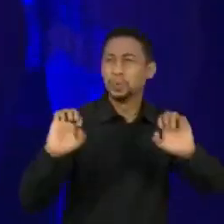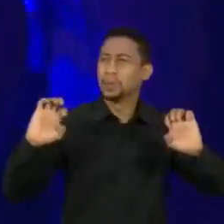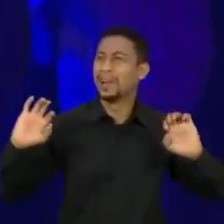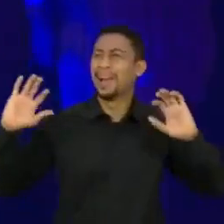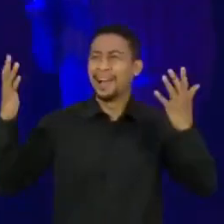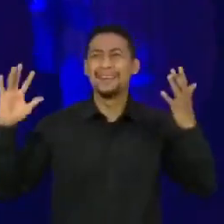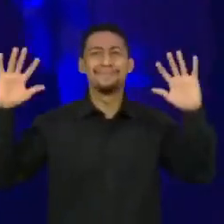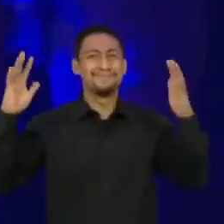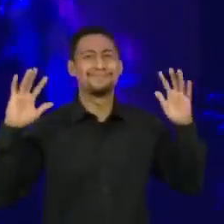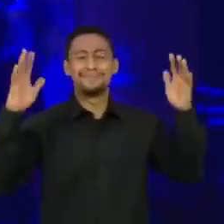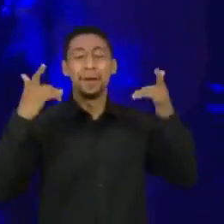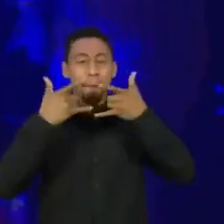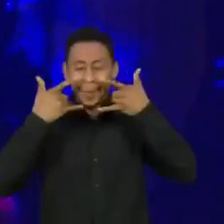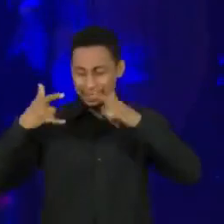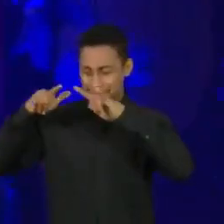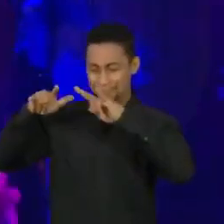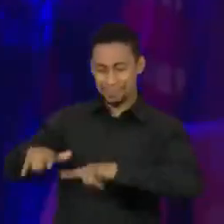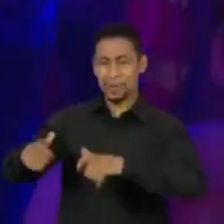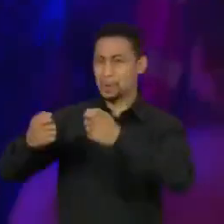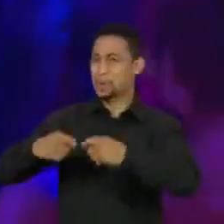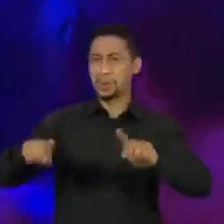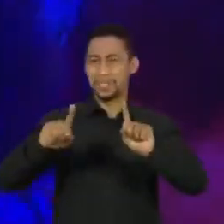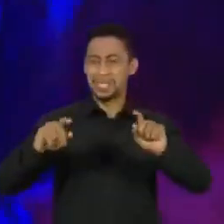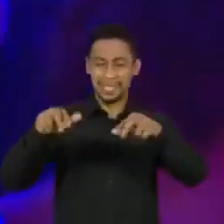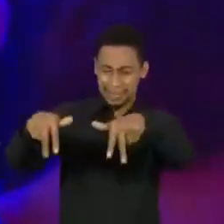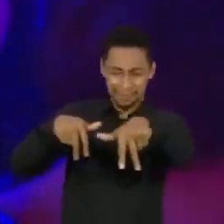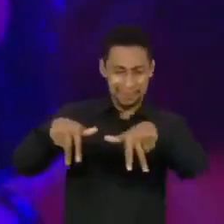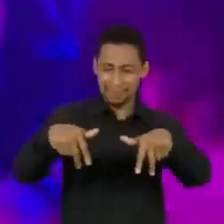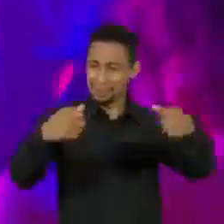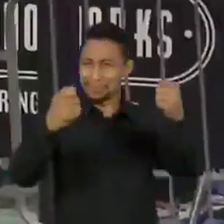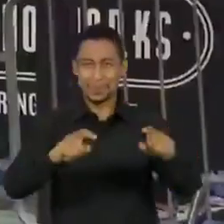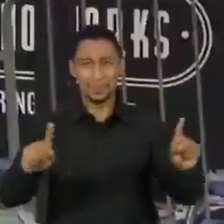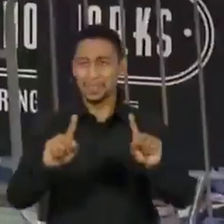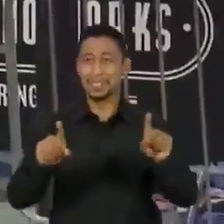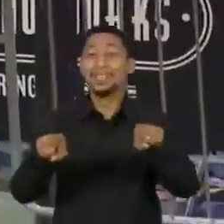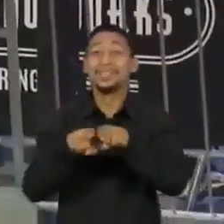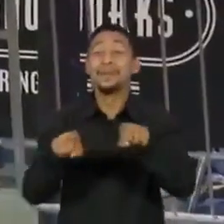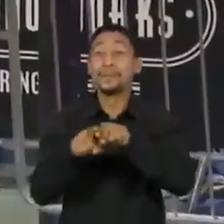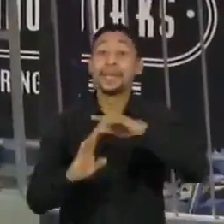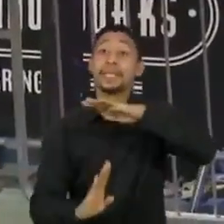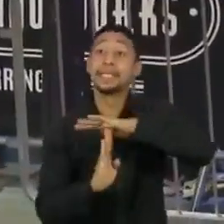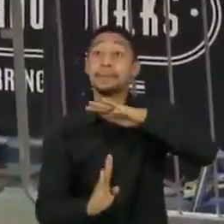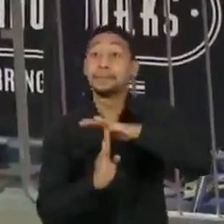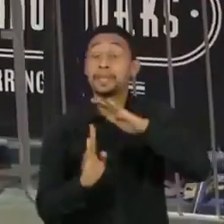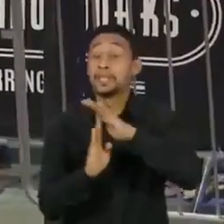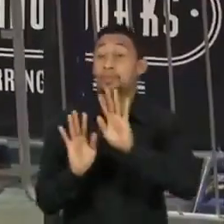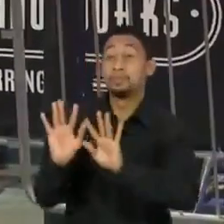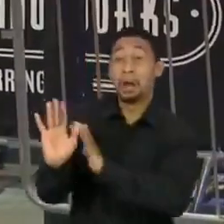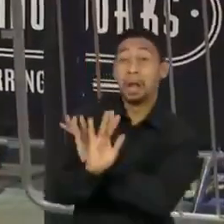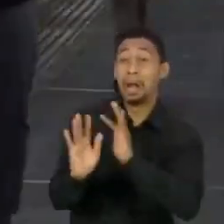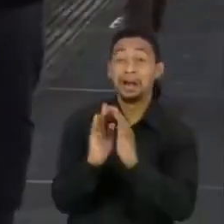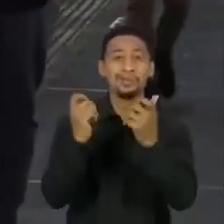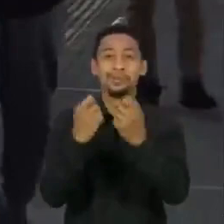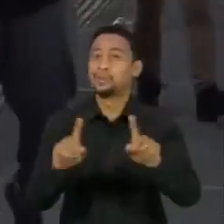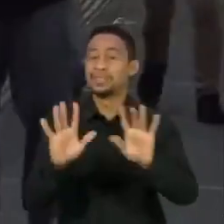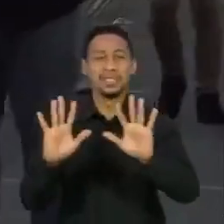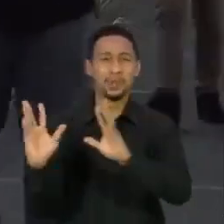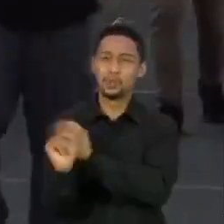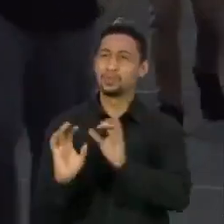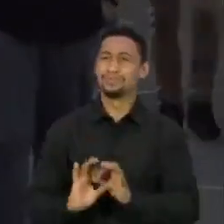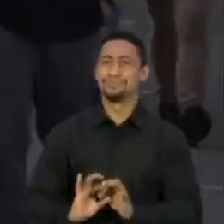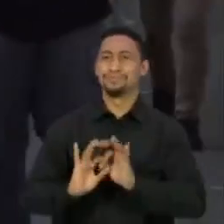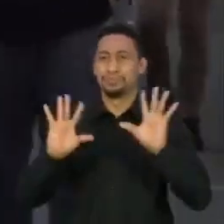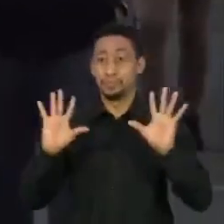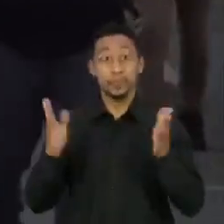da exigência de máscaras, das regras de distanciamento social e do limite de pessoas em teatros ou grandes eventos. Hoje pela